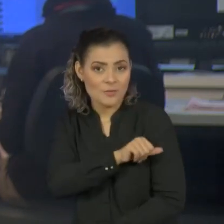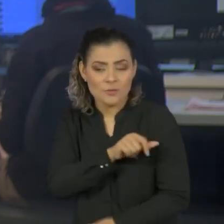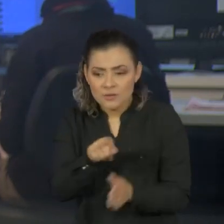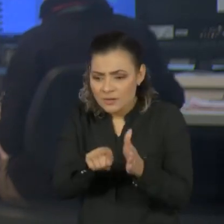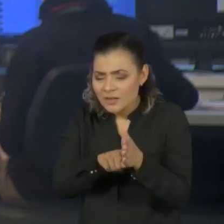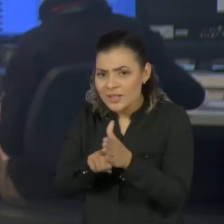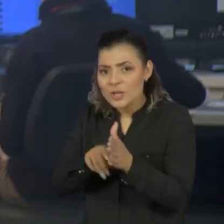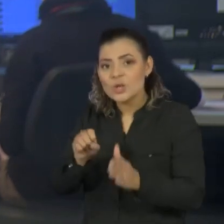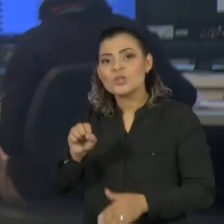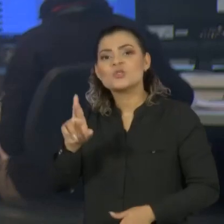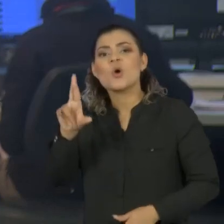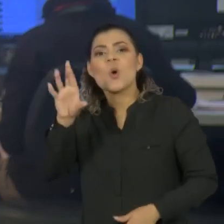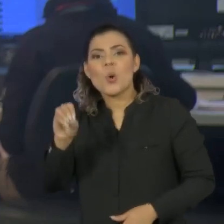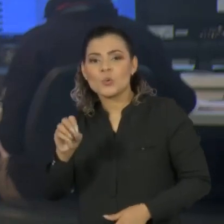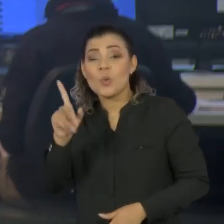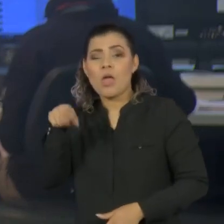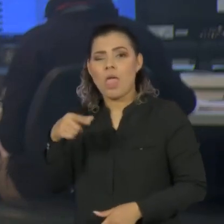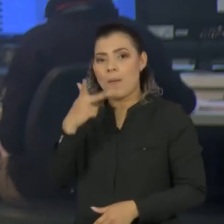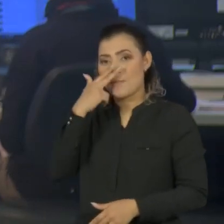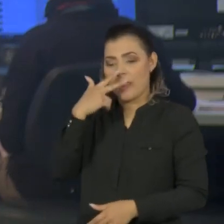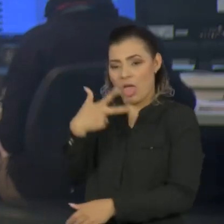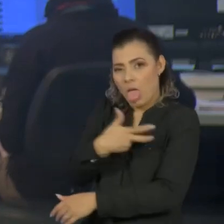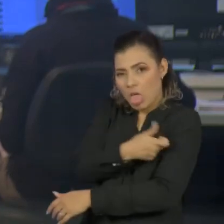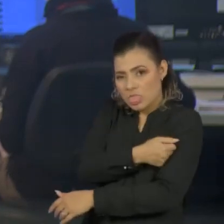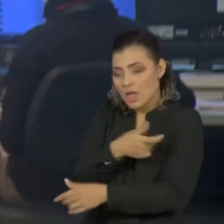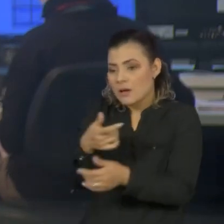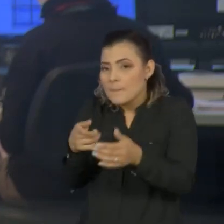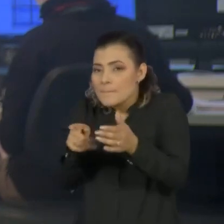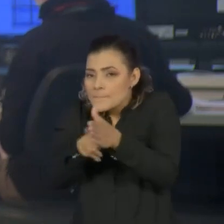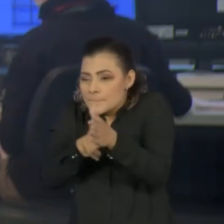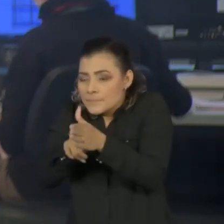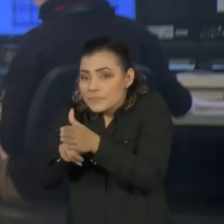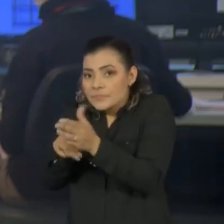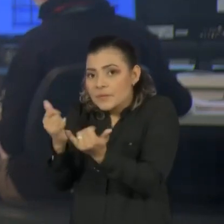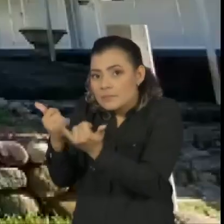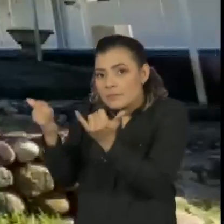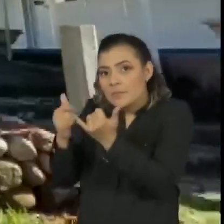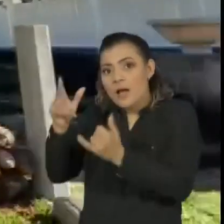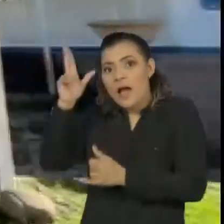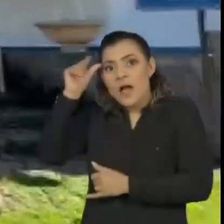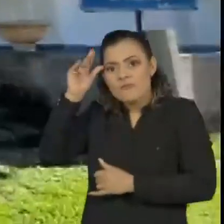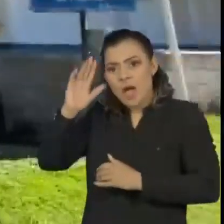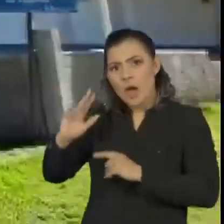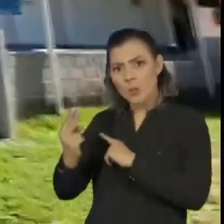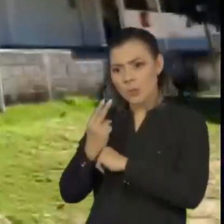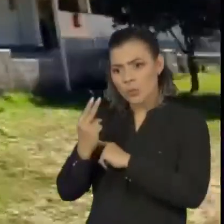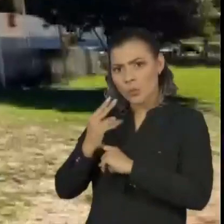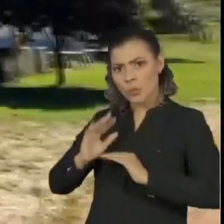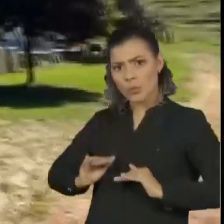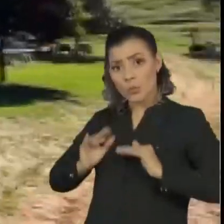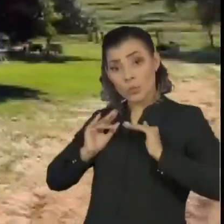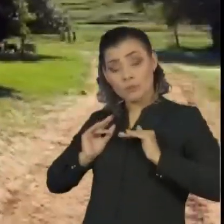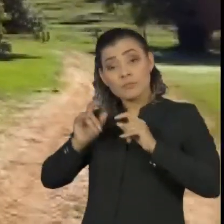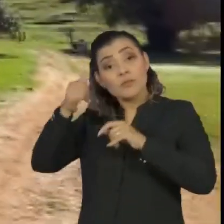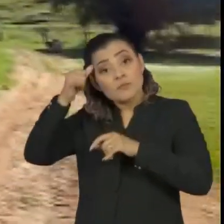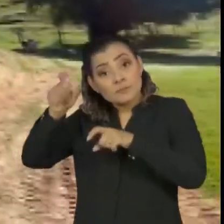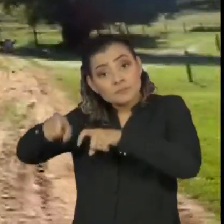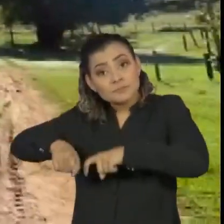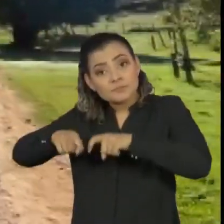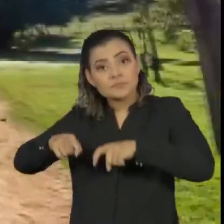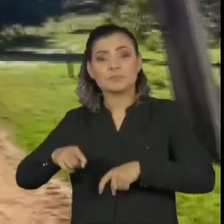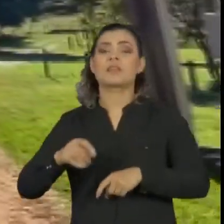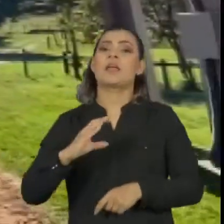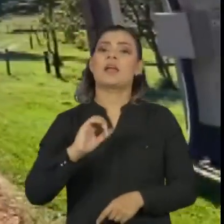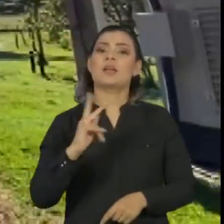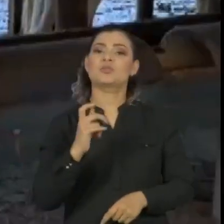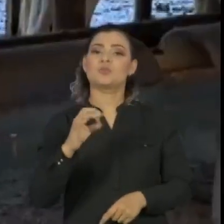chamado soro hiperimune em pacientes no estágio inicial da doença. É nesta fazenda, na zona rural de Cachoeiras de